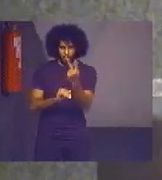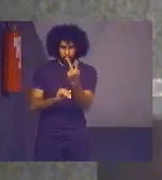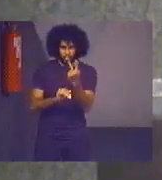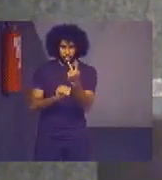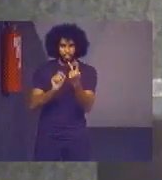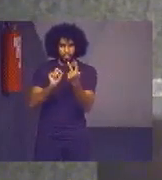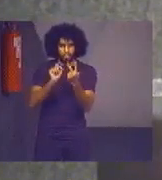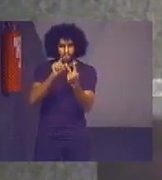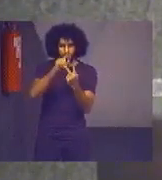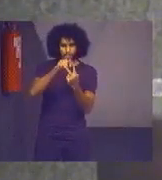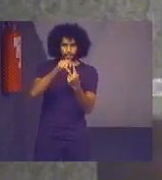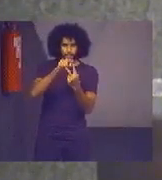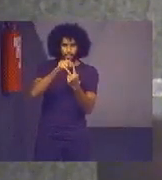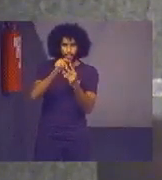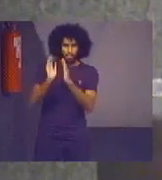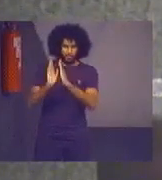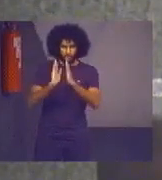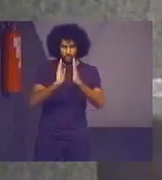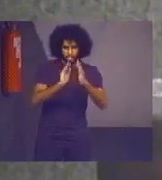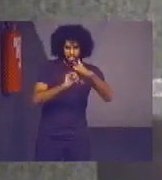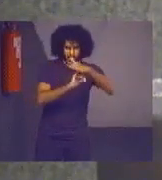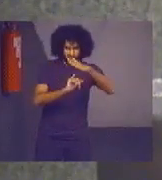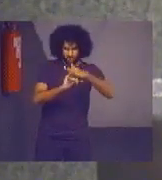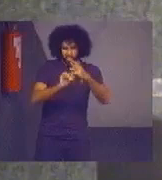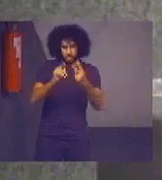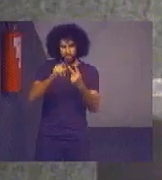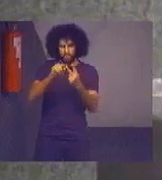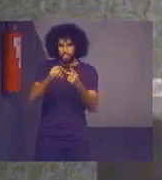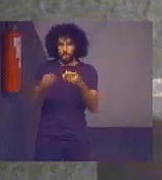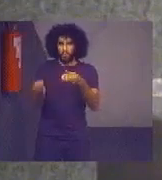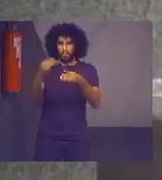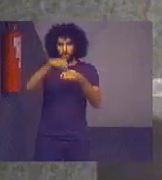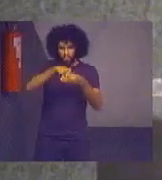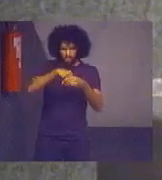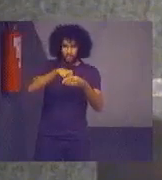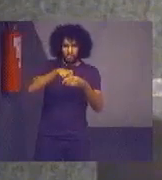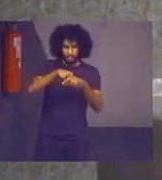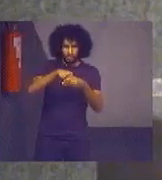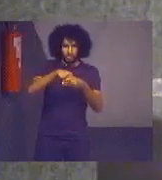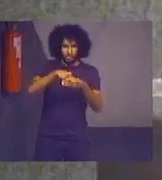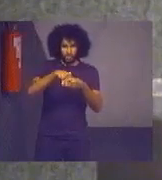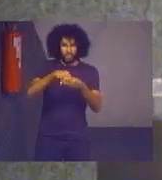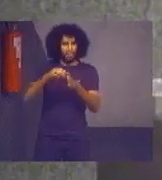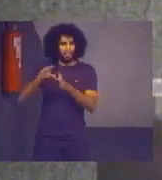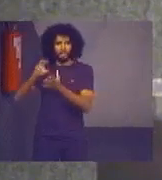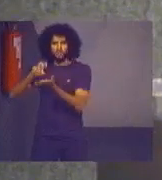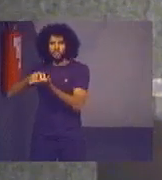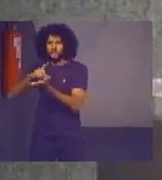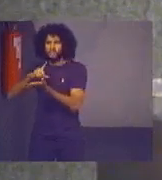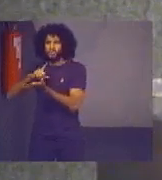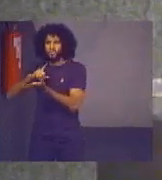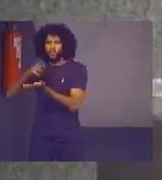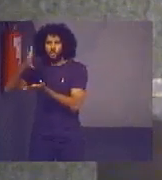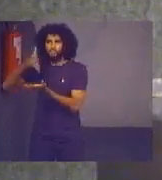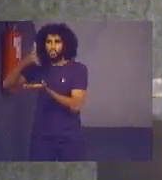são o processo de institucionalização e internalização. Se não me engano, de manhã houve uma palestra de internalização.